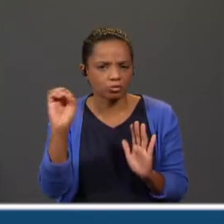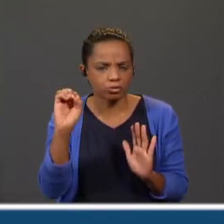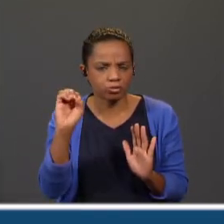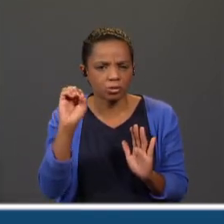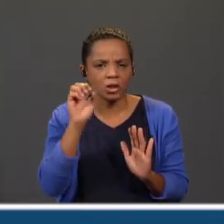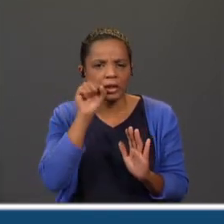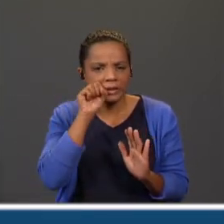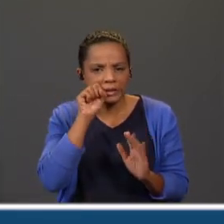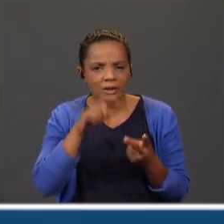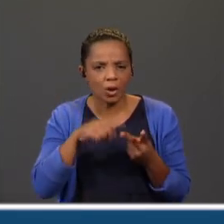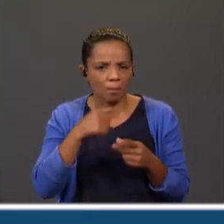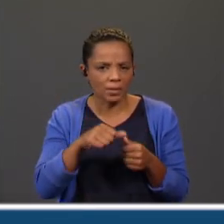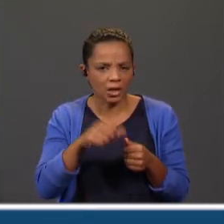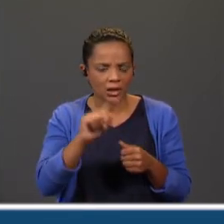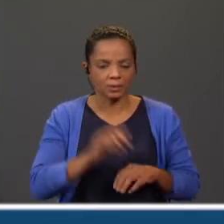em batatas.